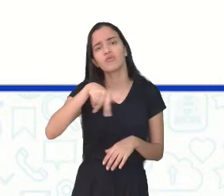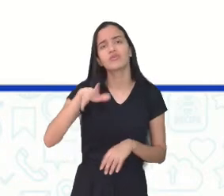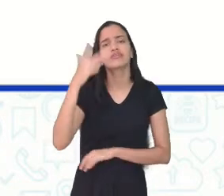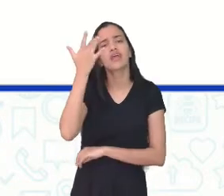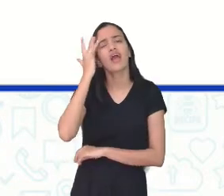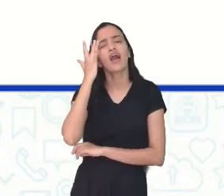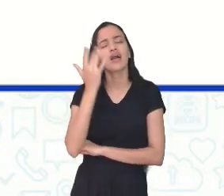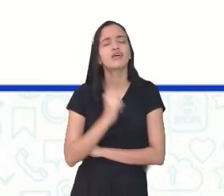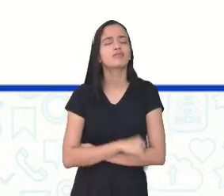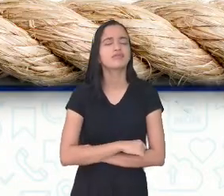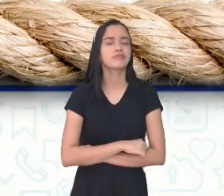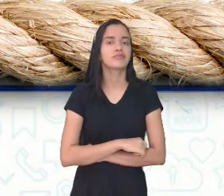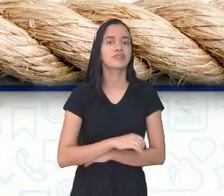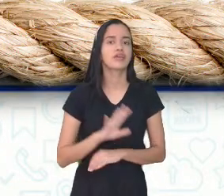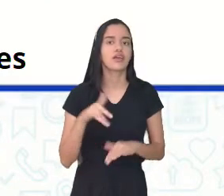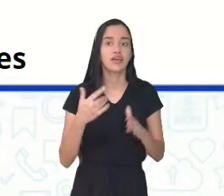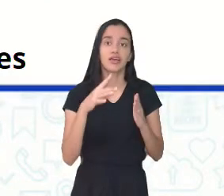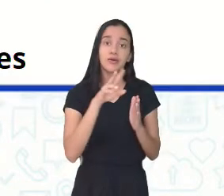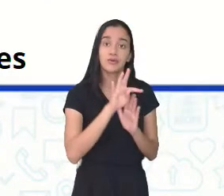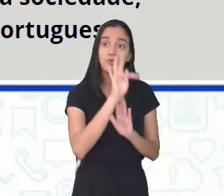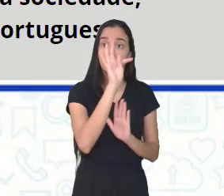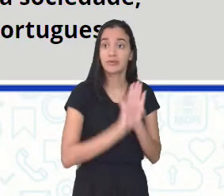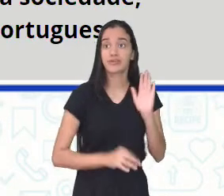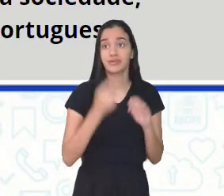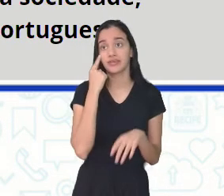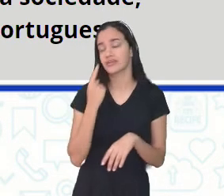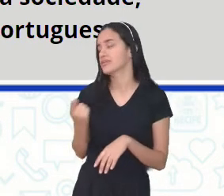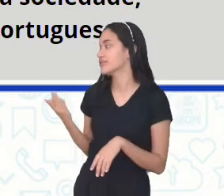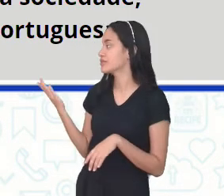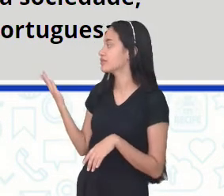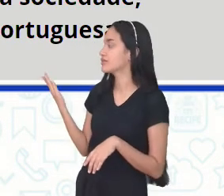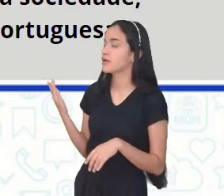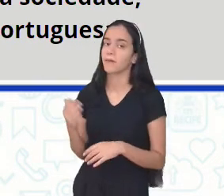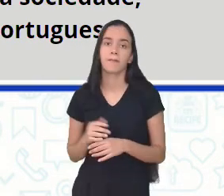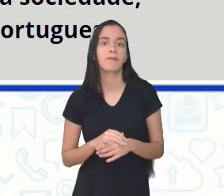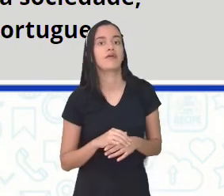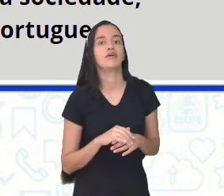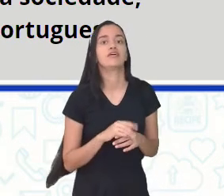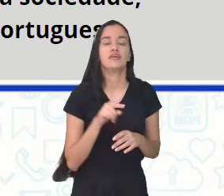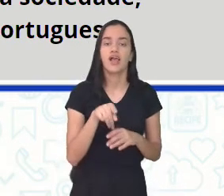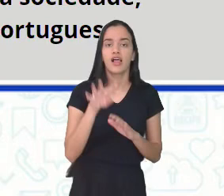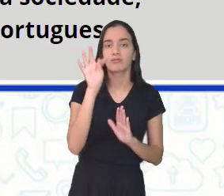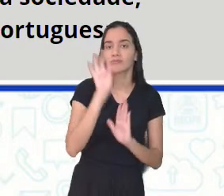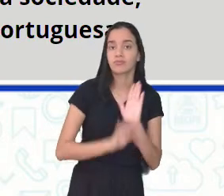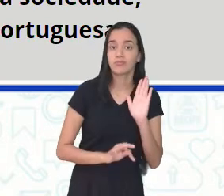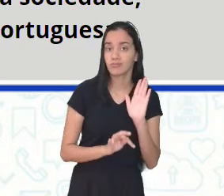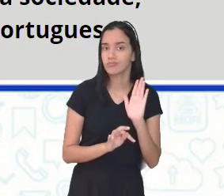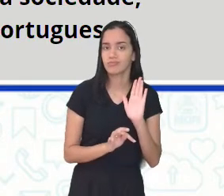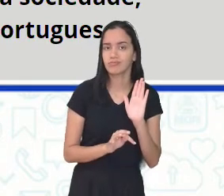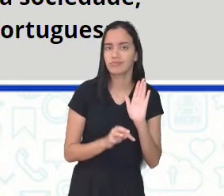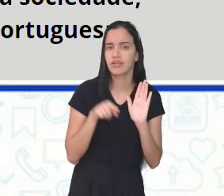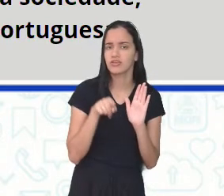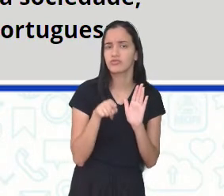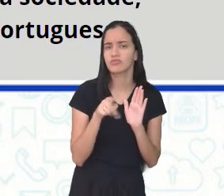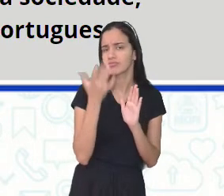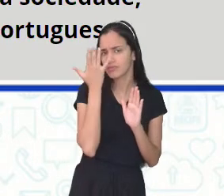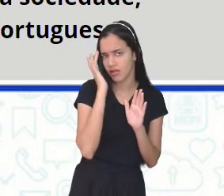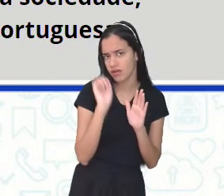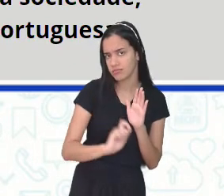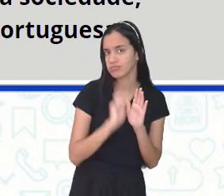acha? Que esse texto aqui, que foi exibido, é, não é? Prezado o editor. E aí?